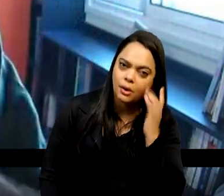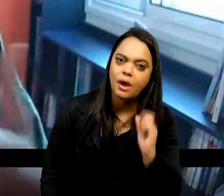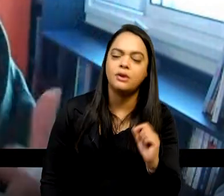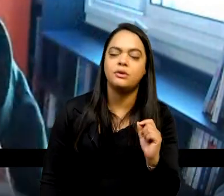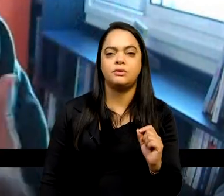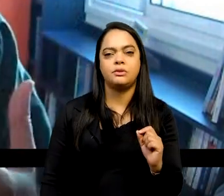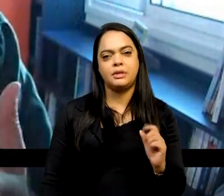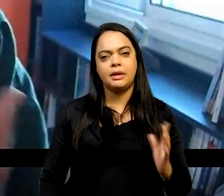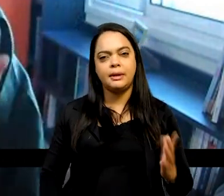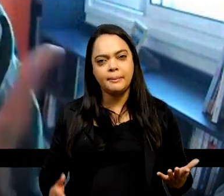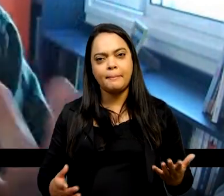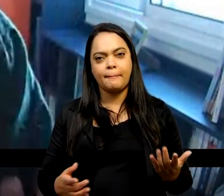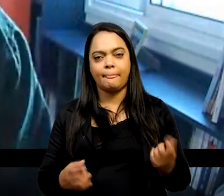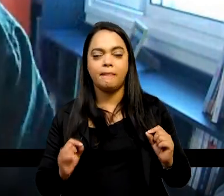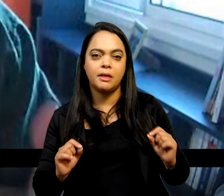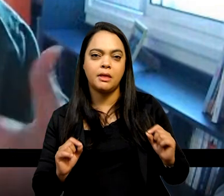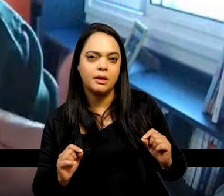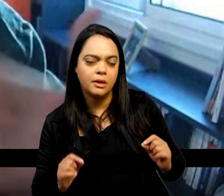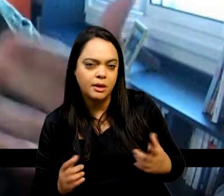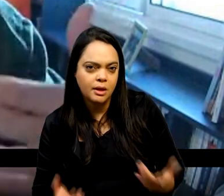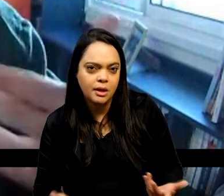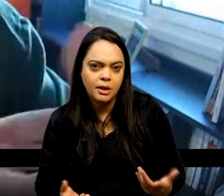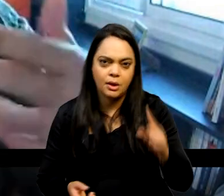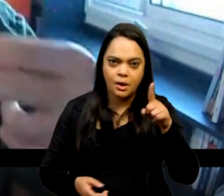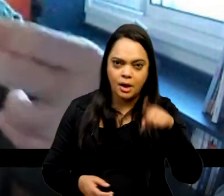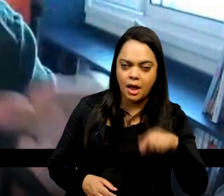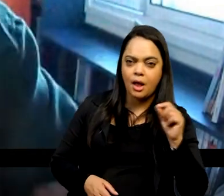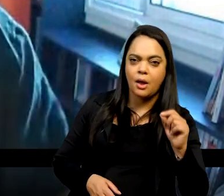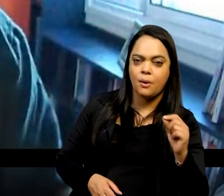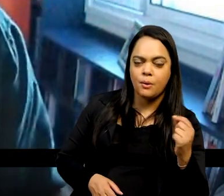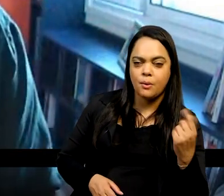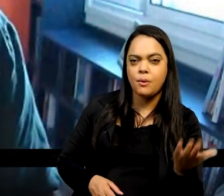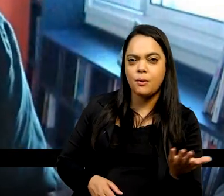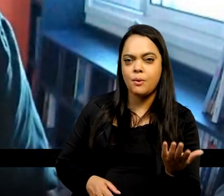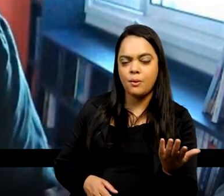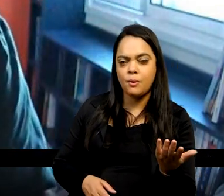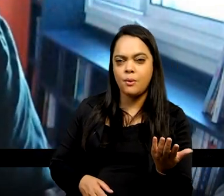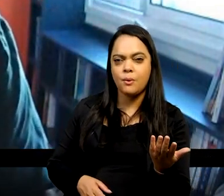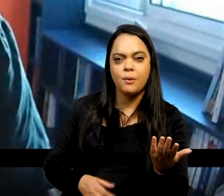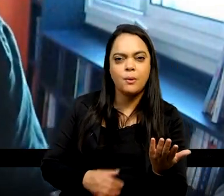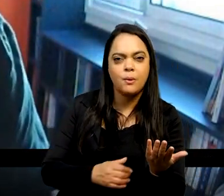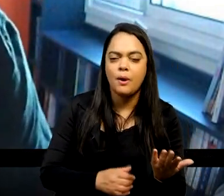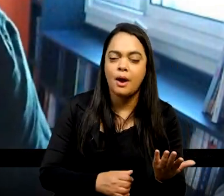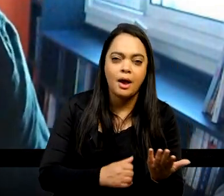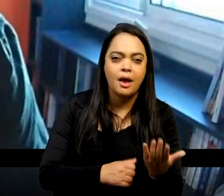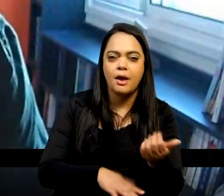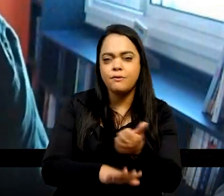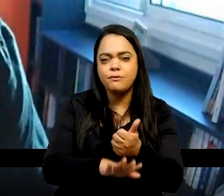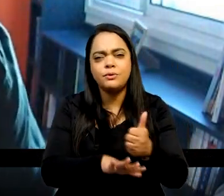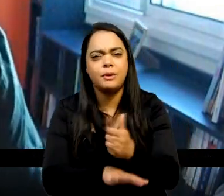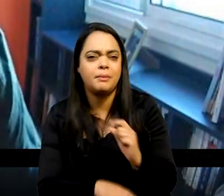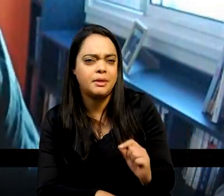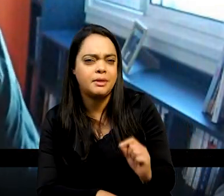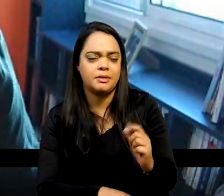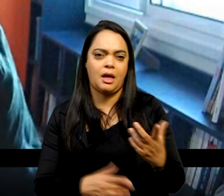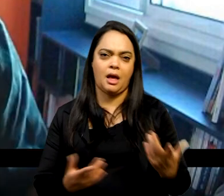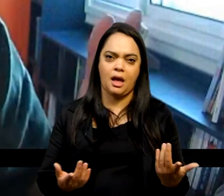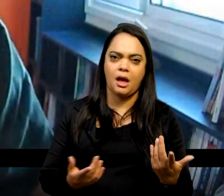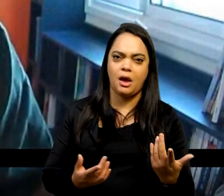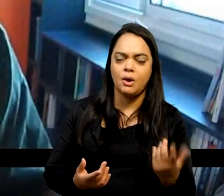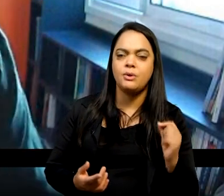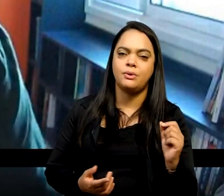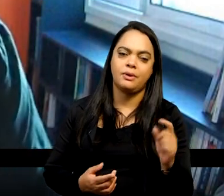aqui é uma espécie, é quase que uma metáfora, digamos, do resultado da luta diária dos professores, né, que contra tudo e contra todos